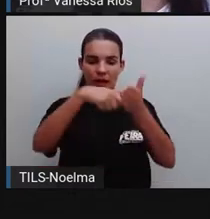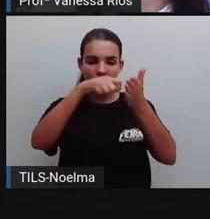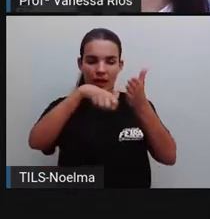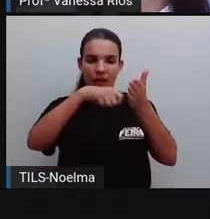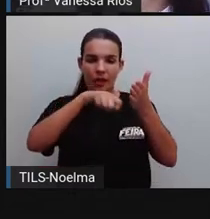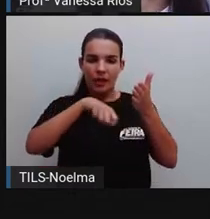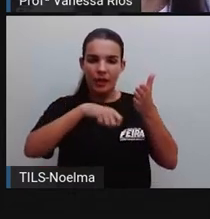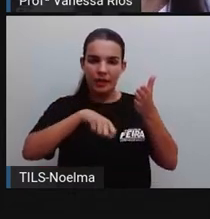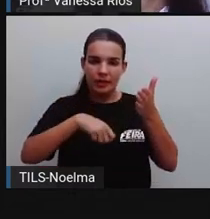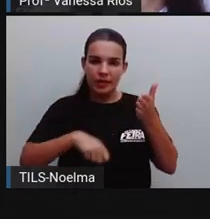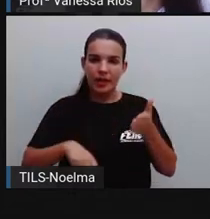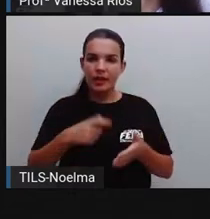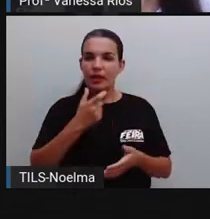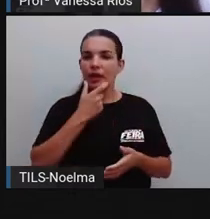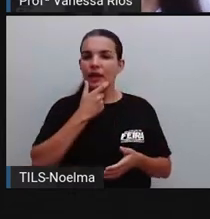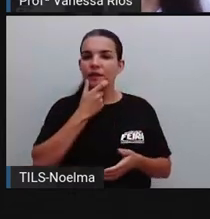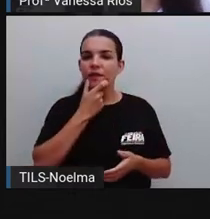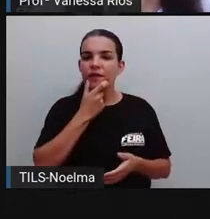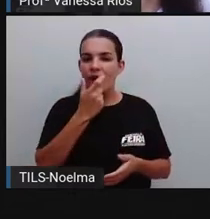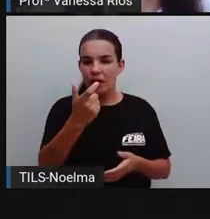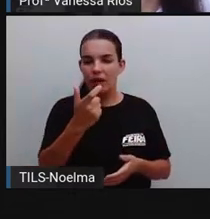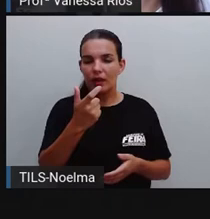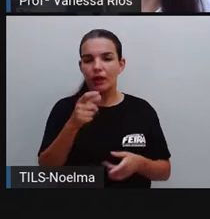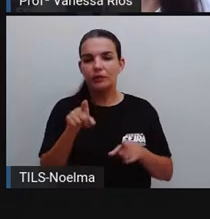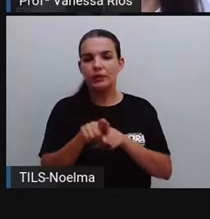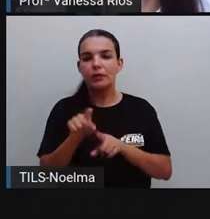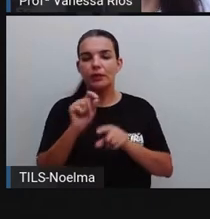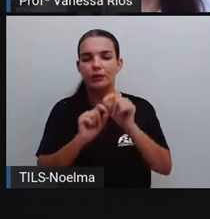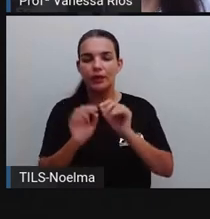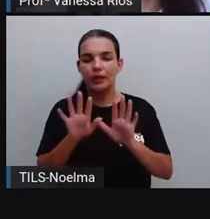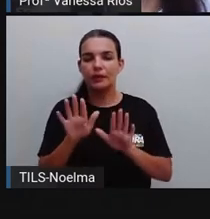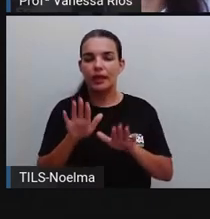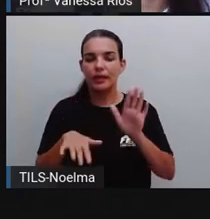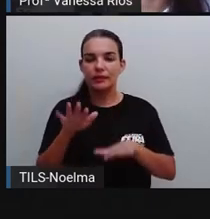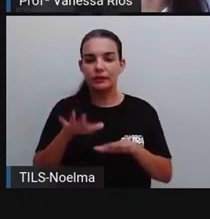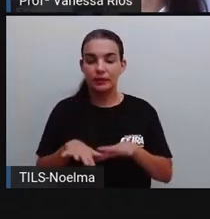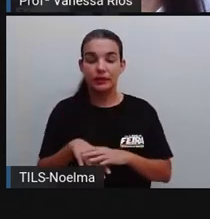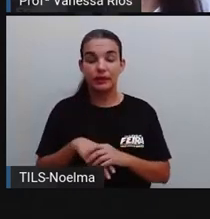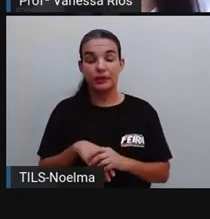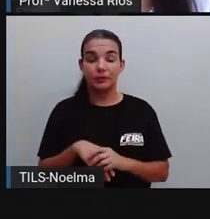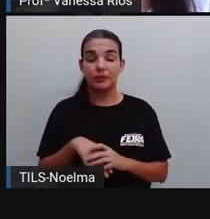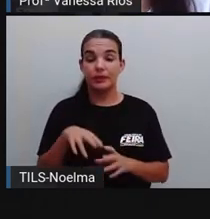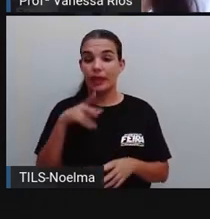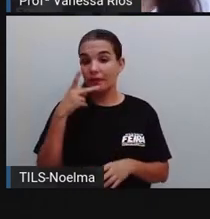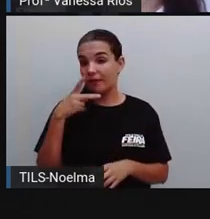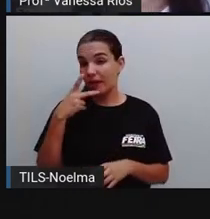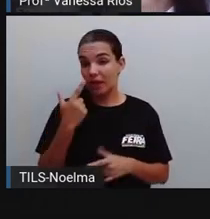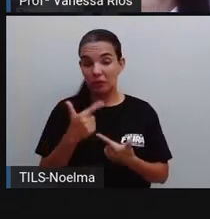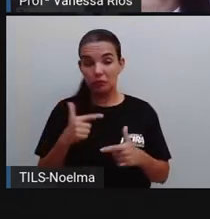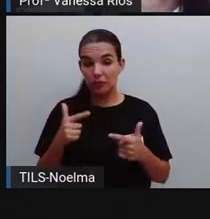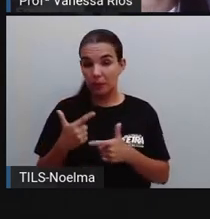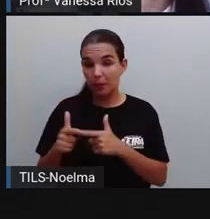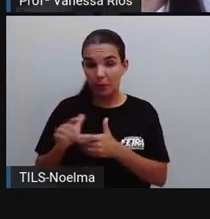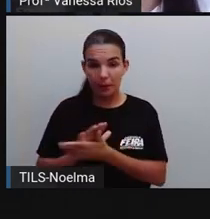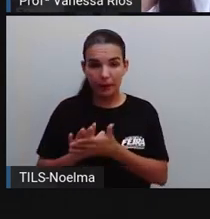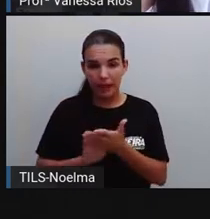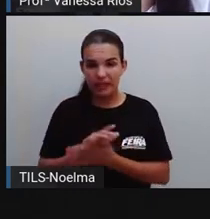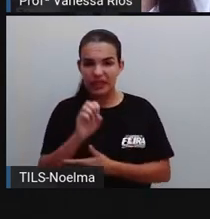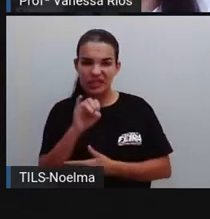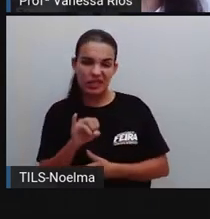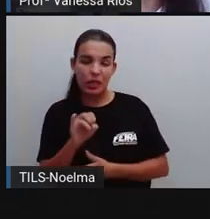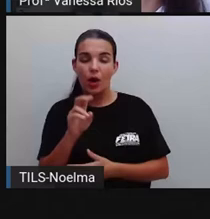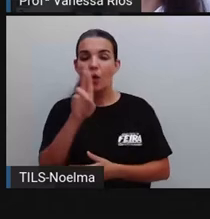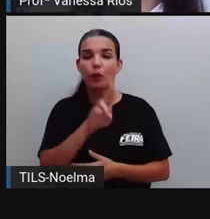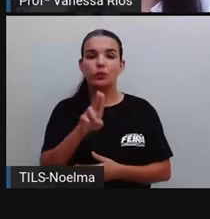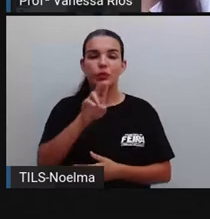processo da fala, a gente percebe que a formação das palavras não vai ter interferência se eu usei o S ou o Z,